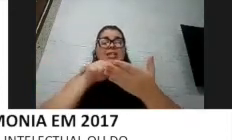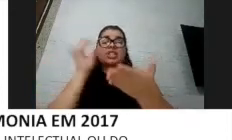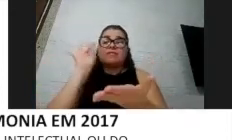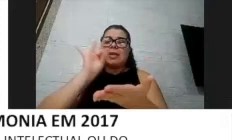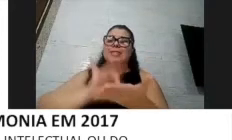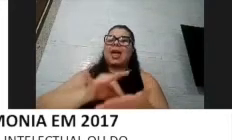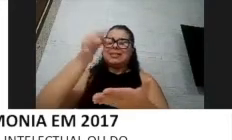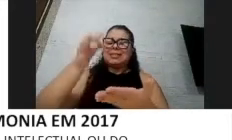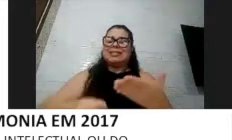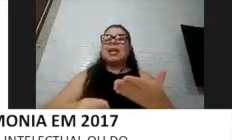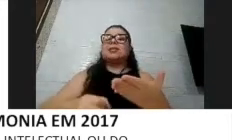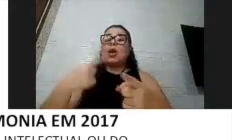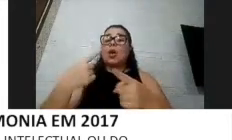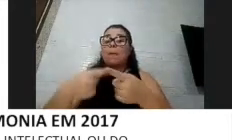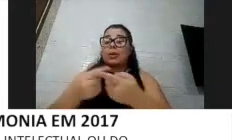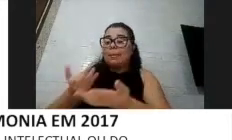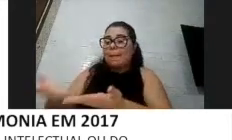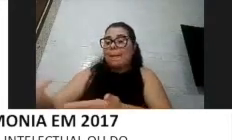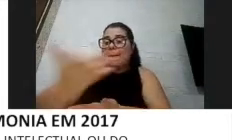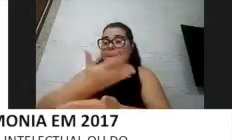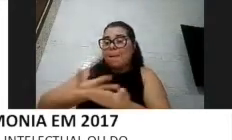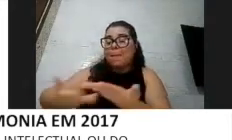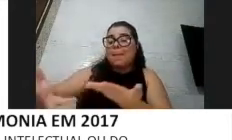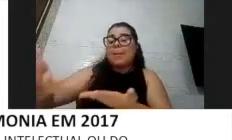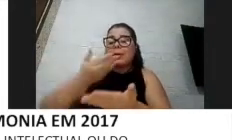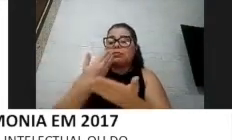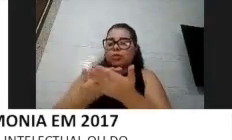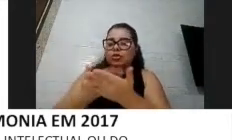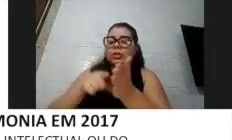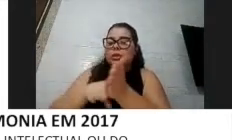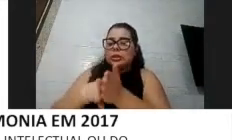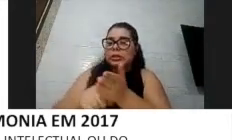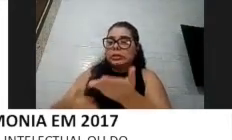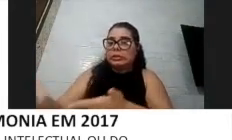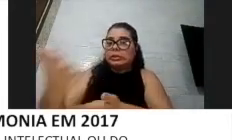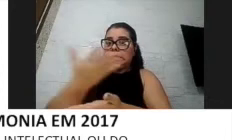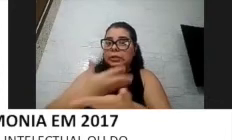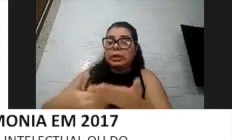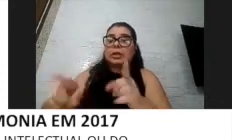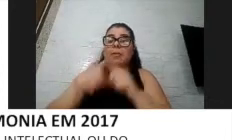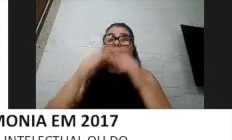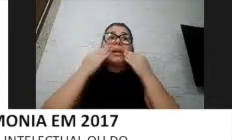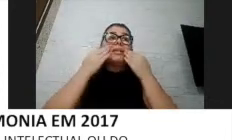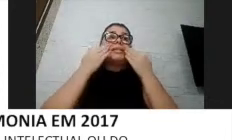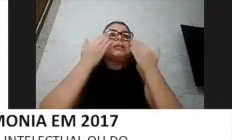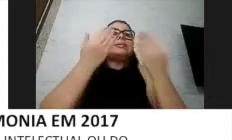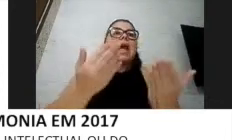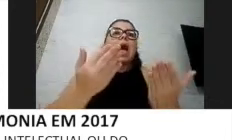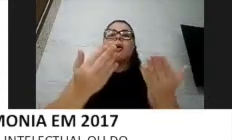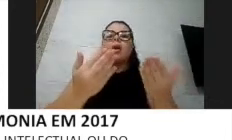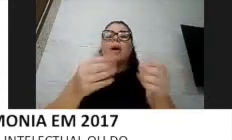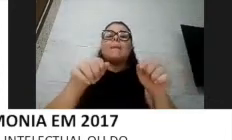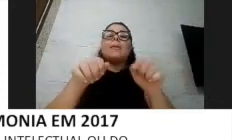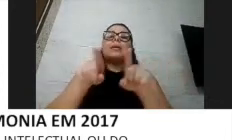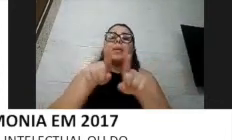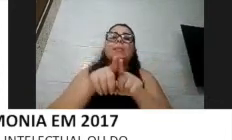que a gente pega os dados para poder apresentar, inclusive para fazer política pública, para proteger essa